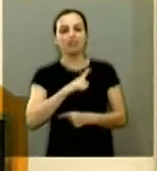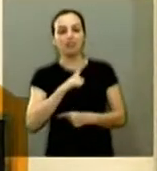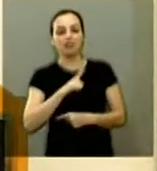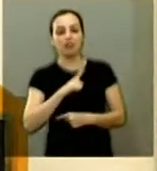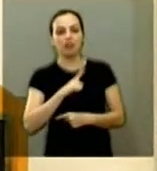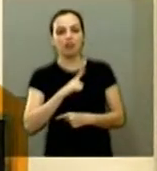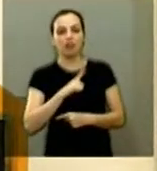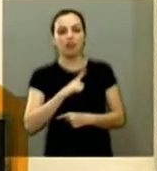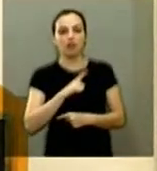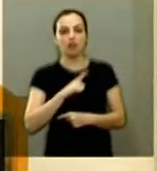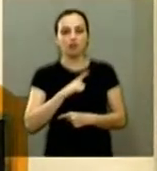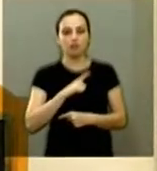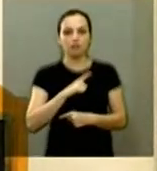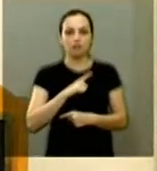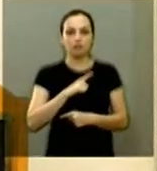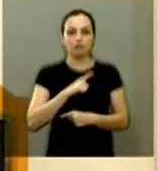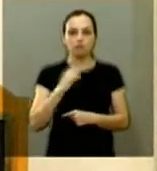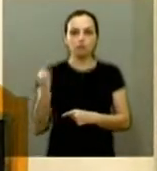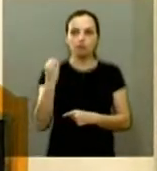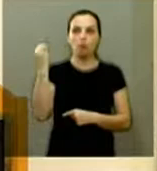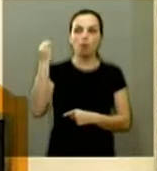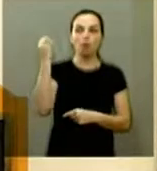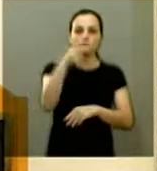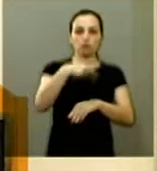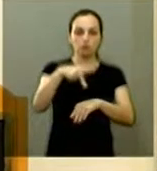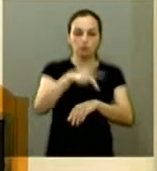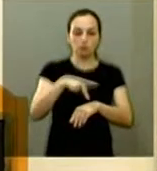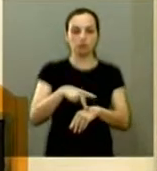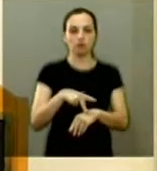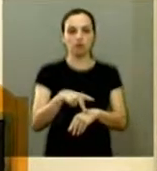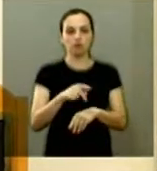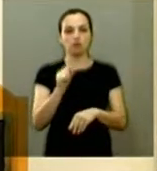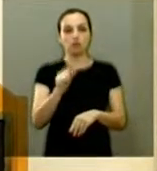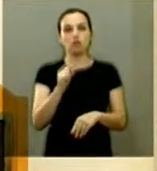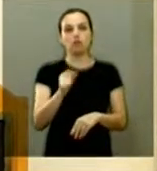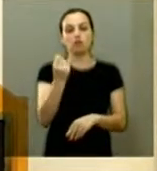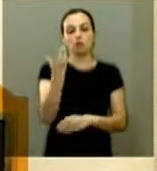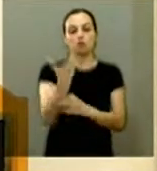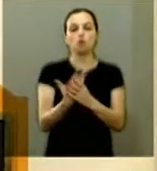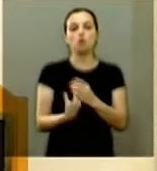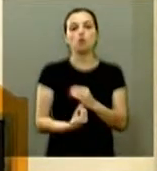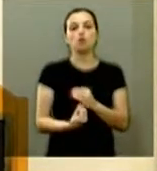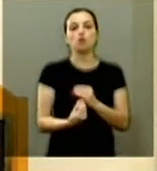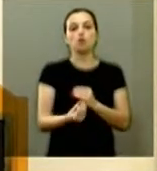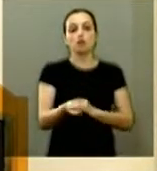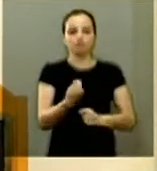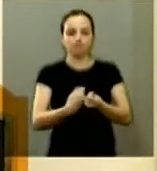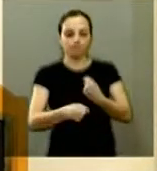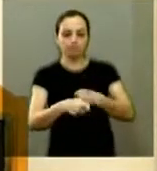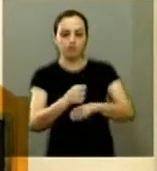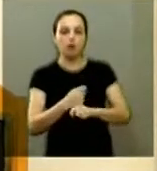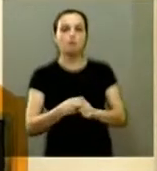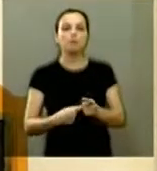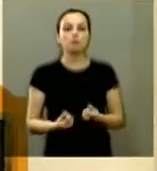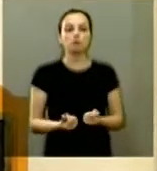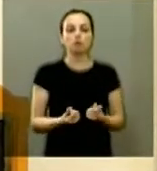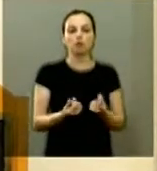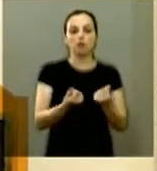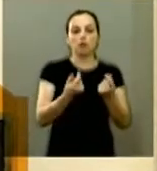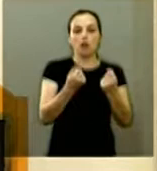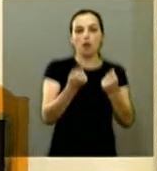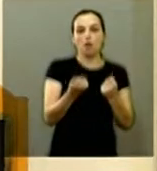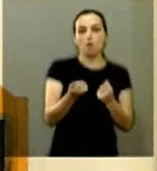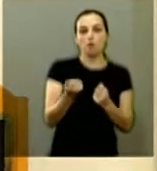extremamente elevadas num país que ainda padece de um modelo capitalista predador e selvagem que durante